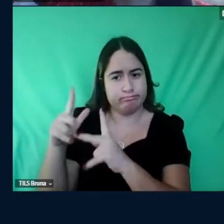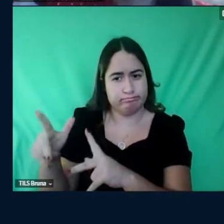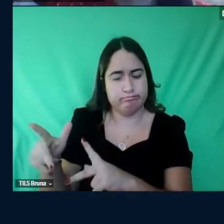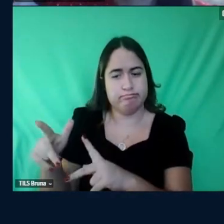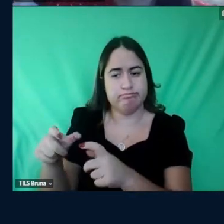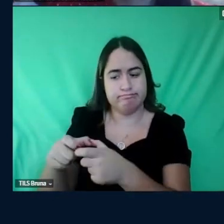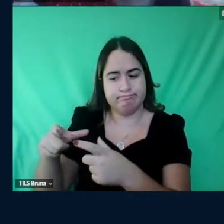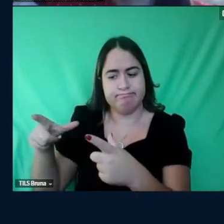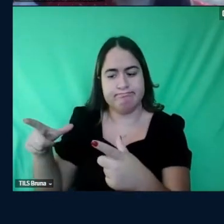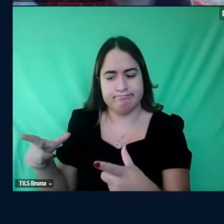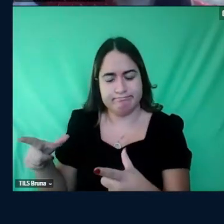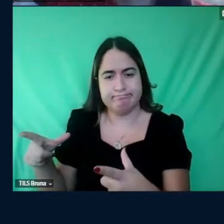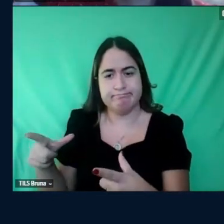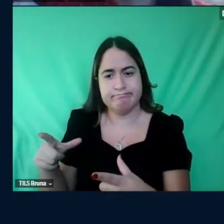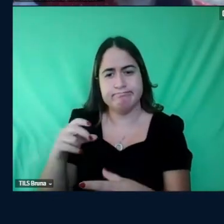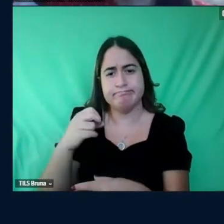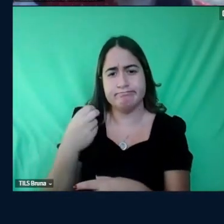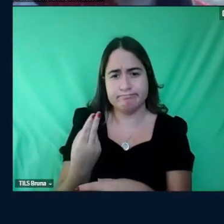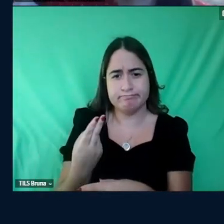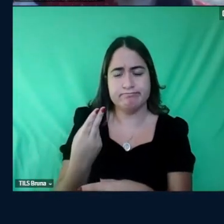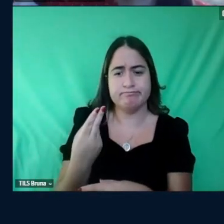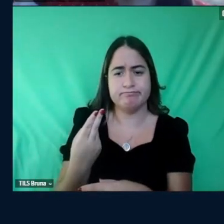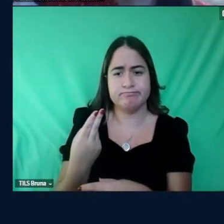maioria ou num grau